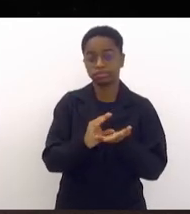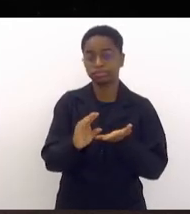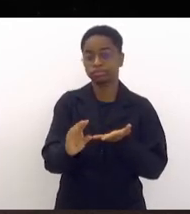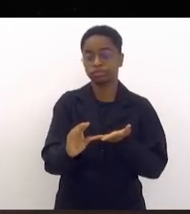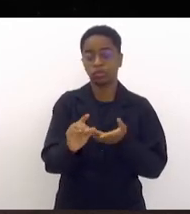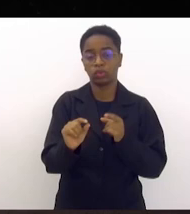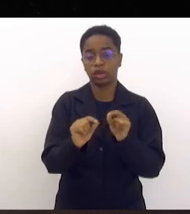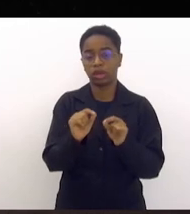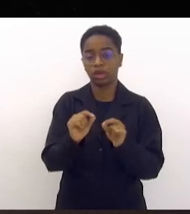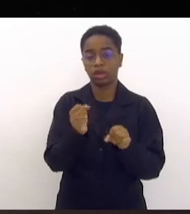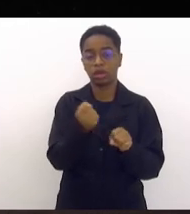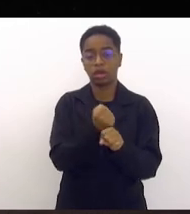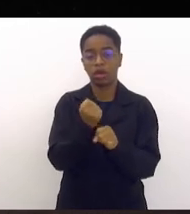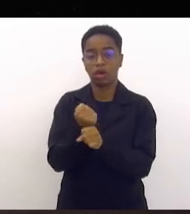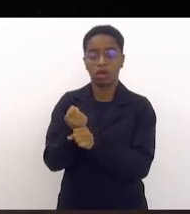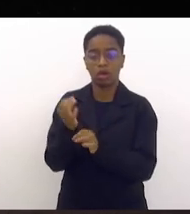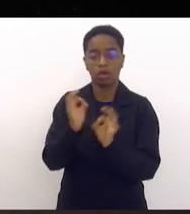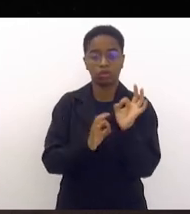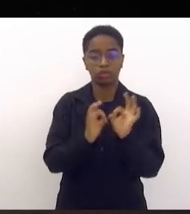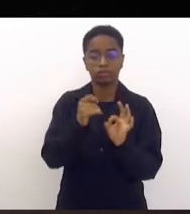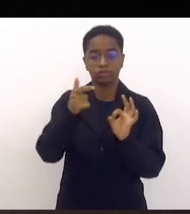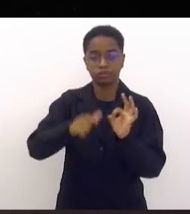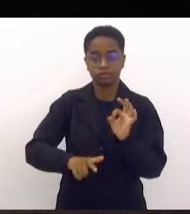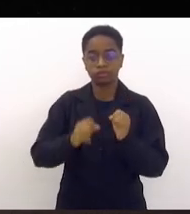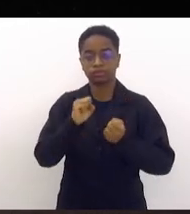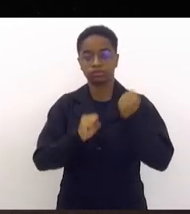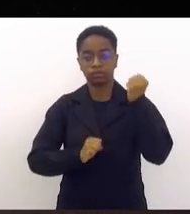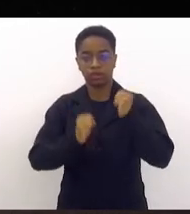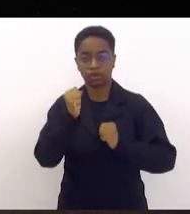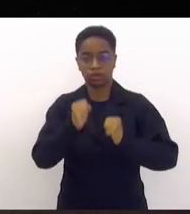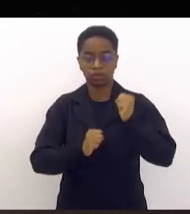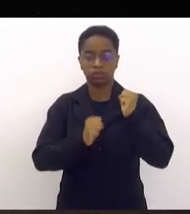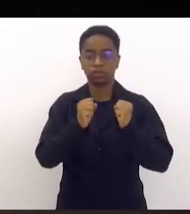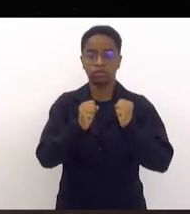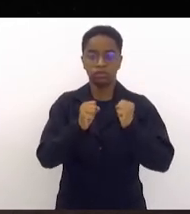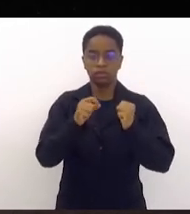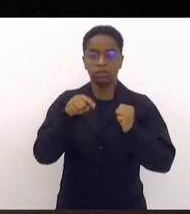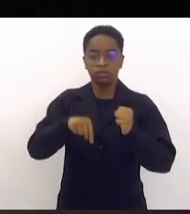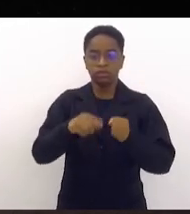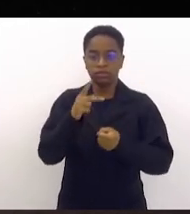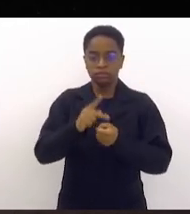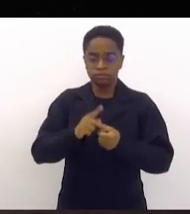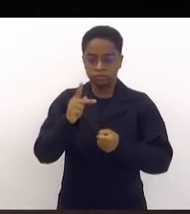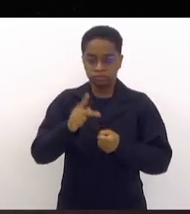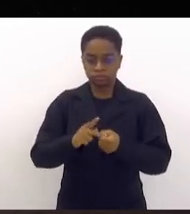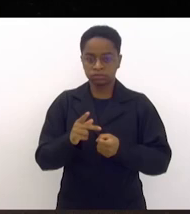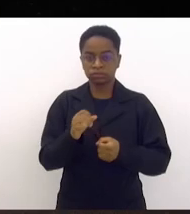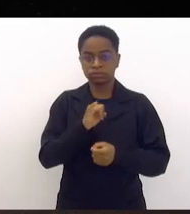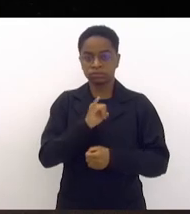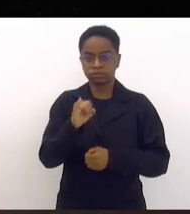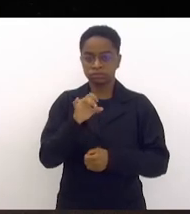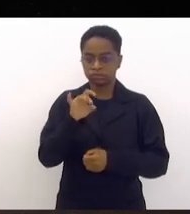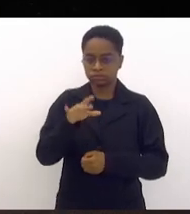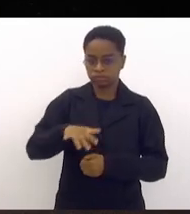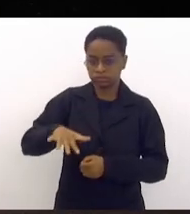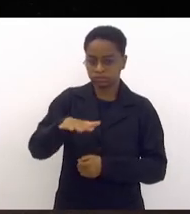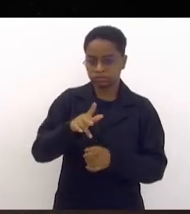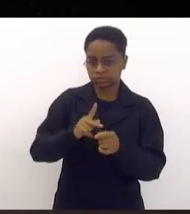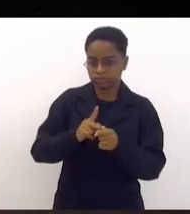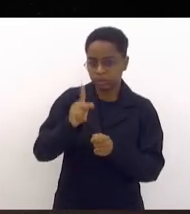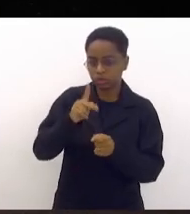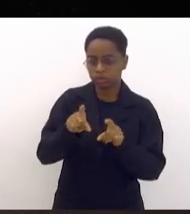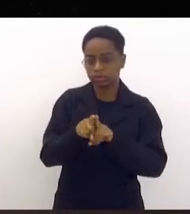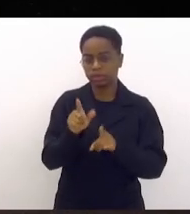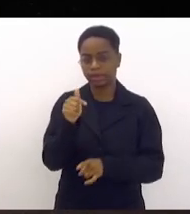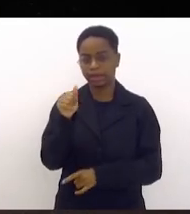reconstrução da indústria pesada do Brasil, se só no segmento de petróleo e